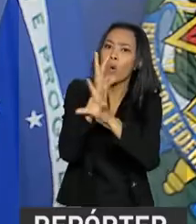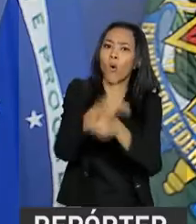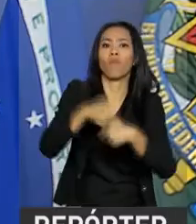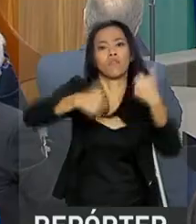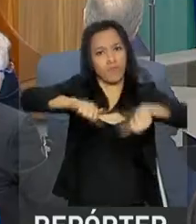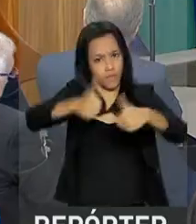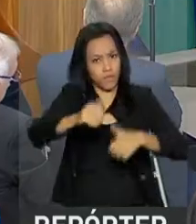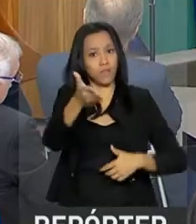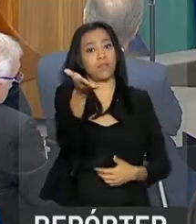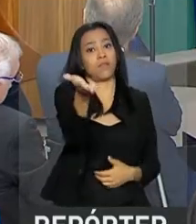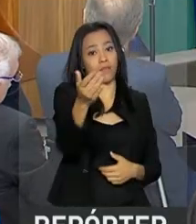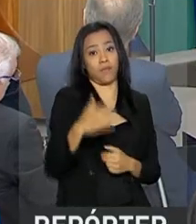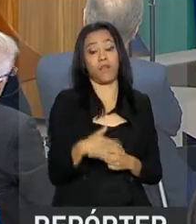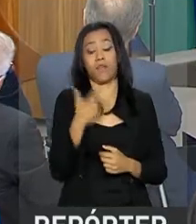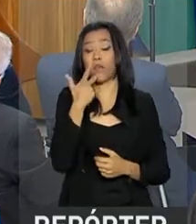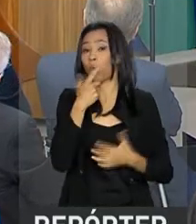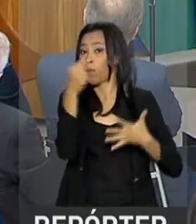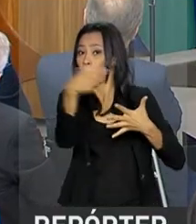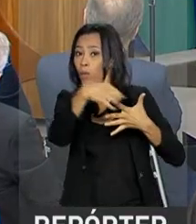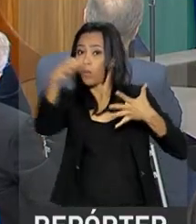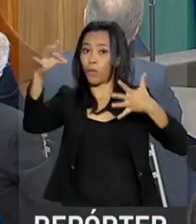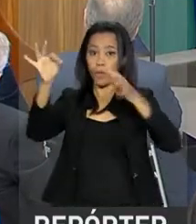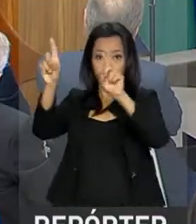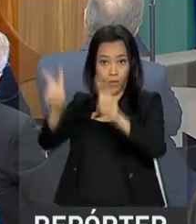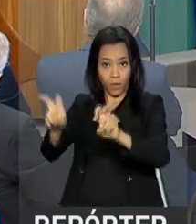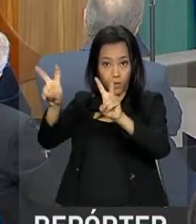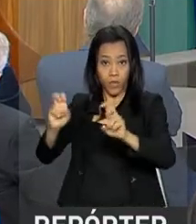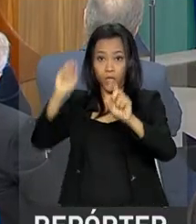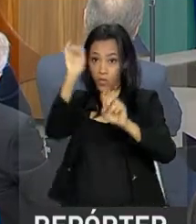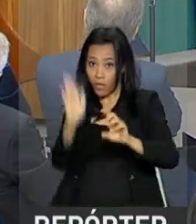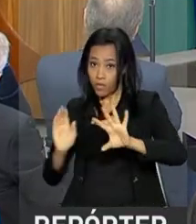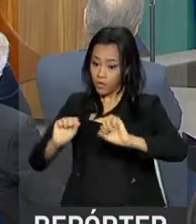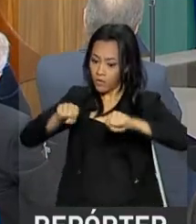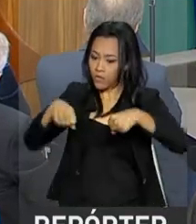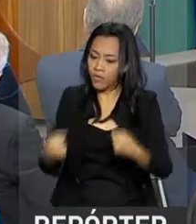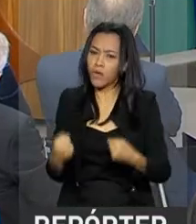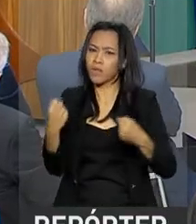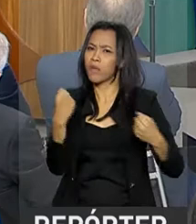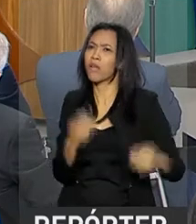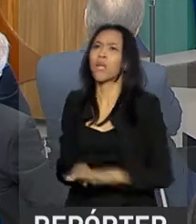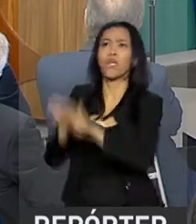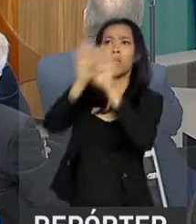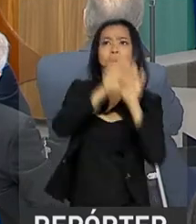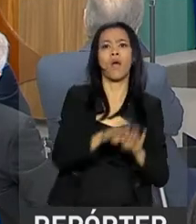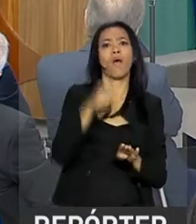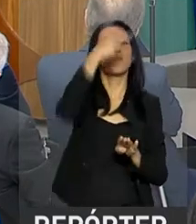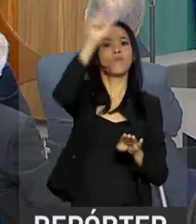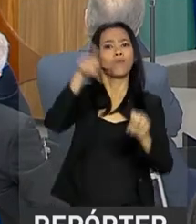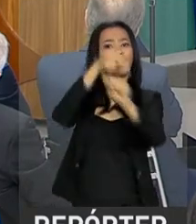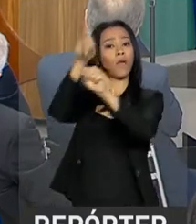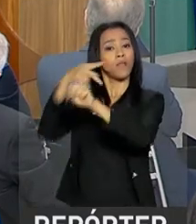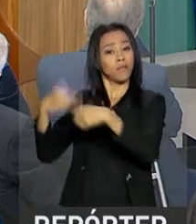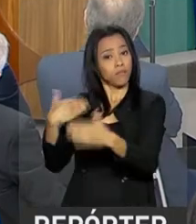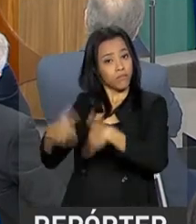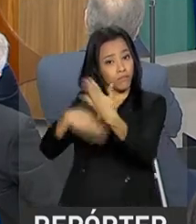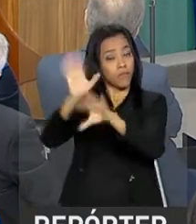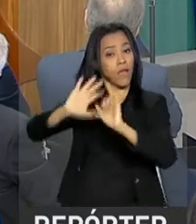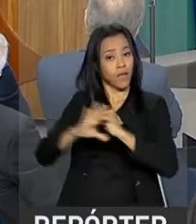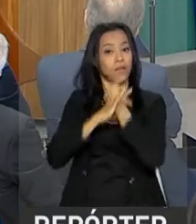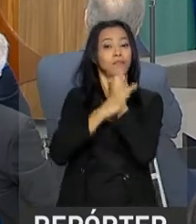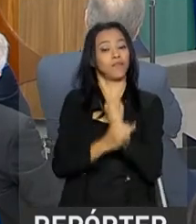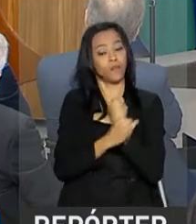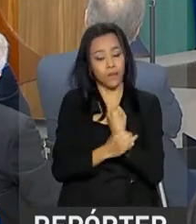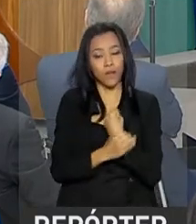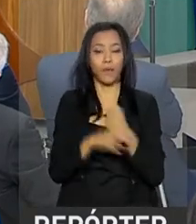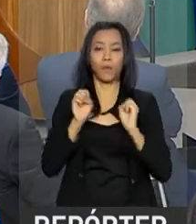educação. Ele destacou que o Brasil se esforça para ficar entre os países desenvolvidos, com a garantia de um